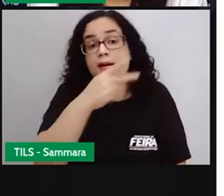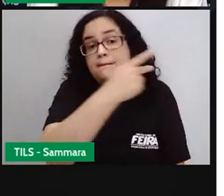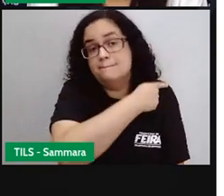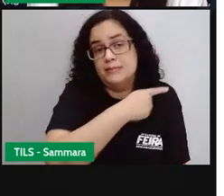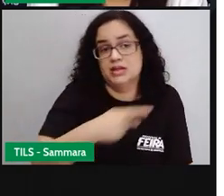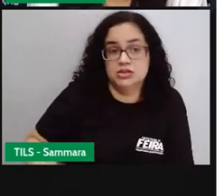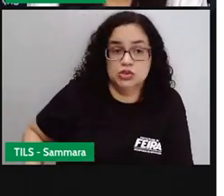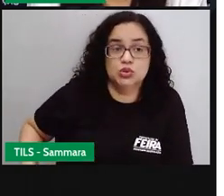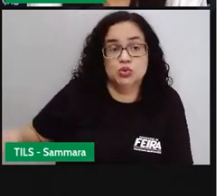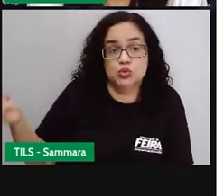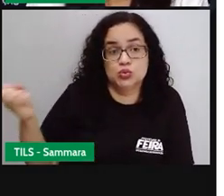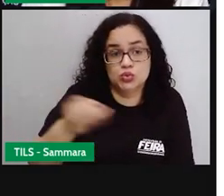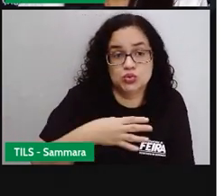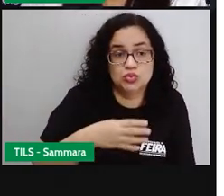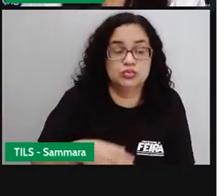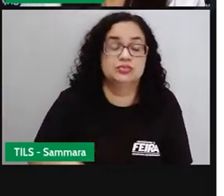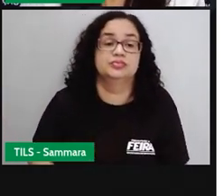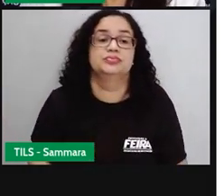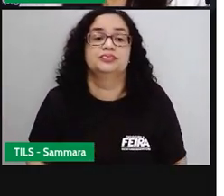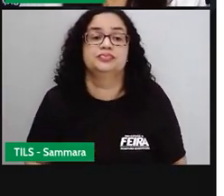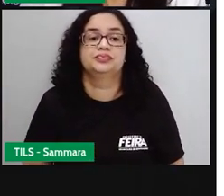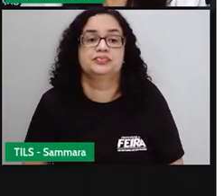atual, nós temos isso.